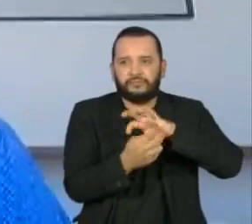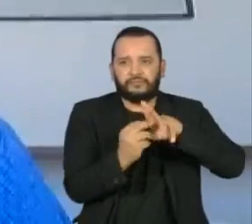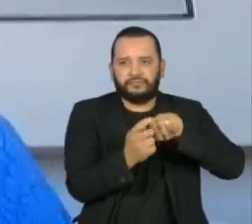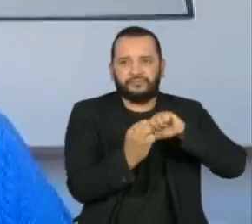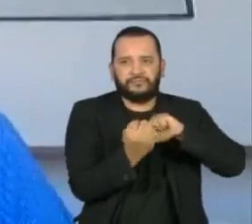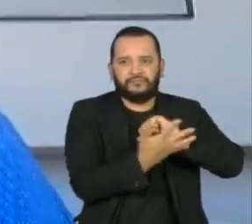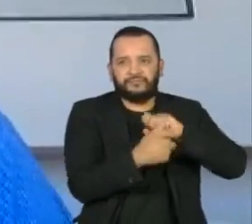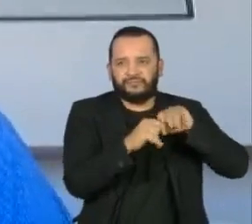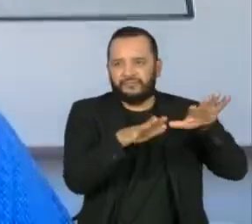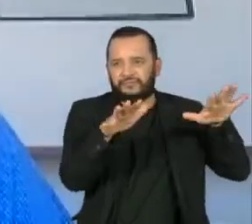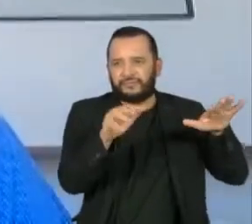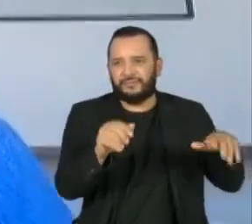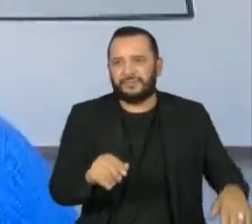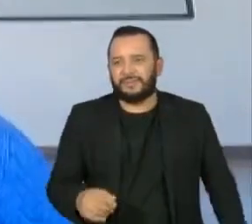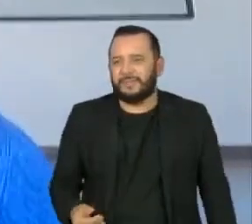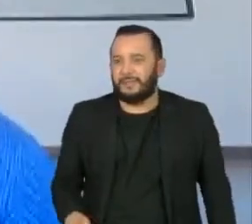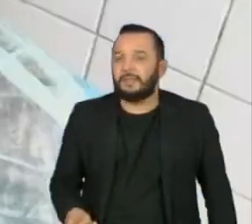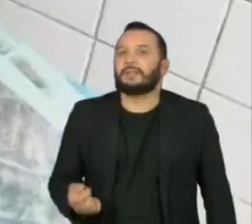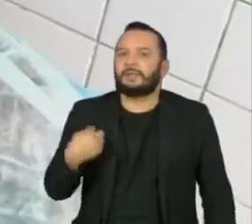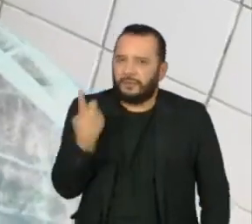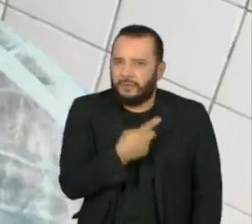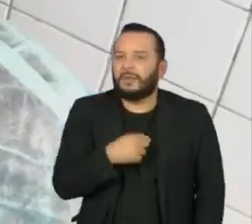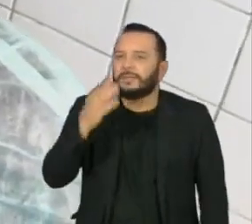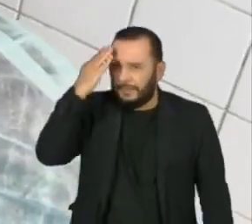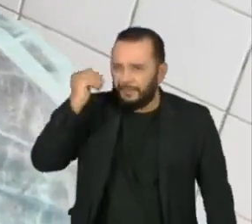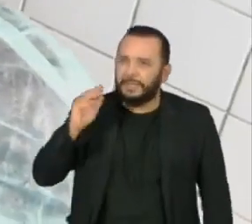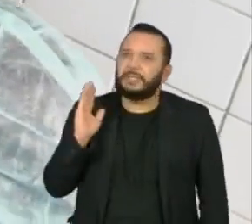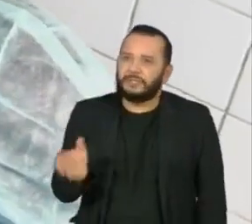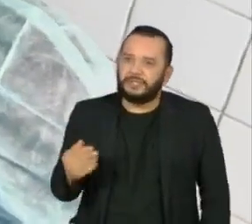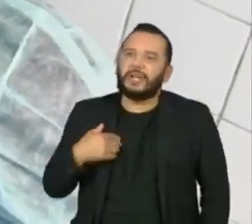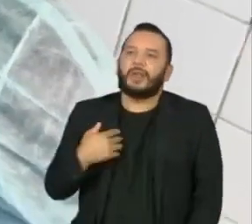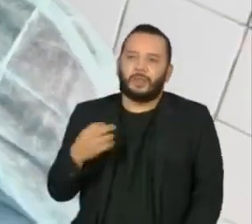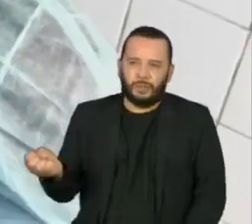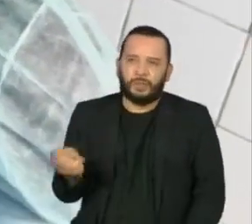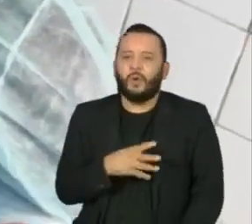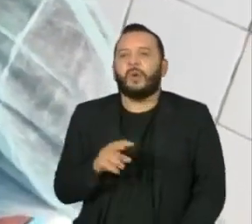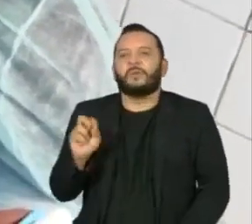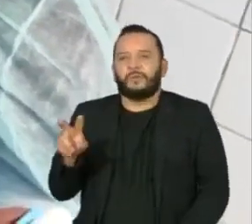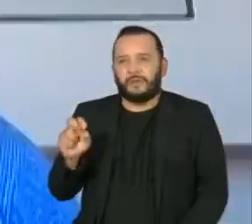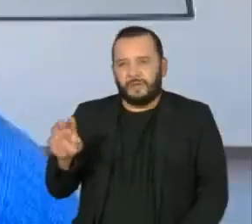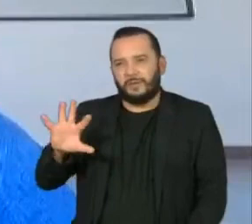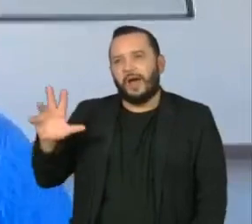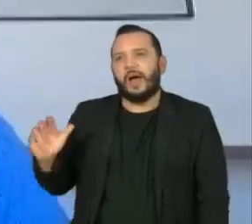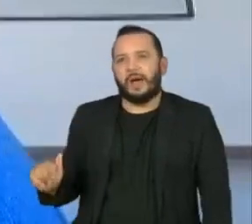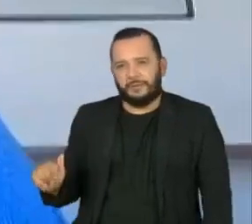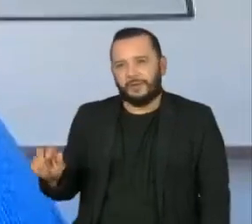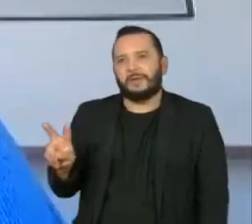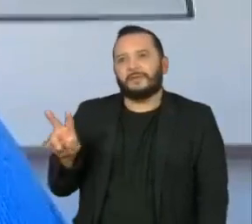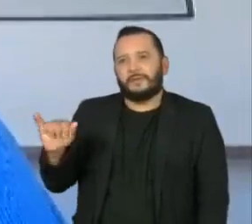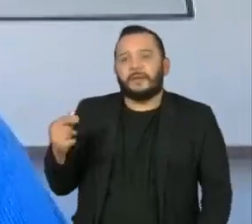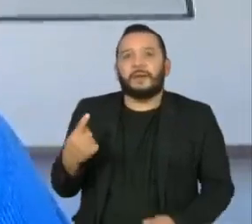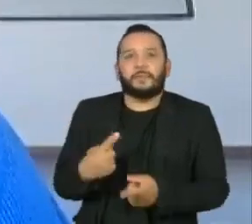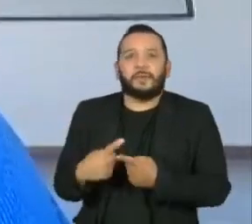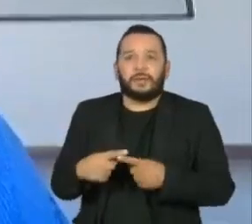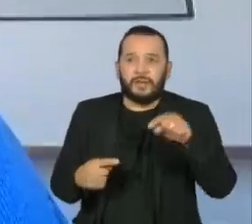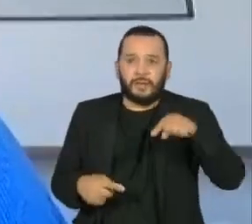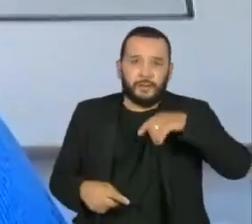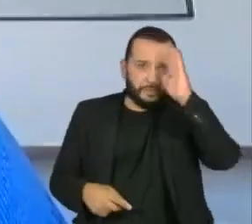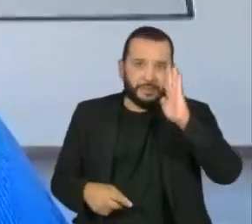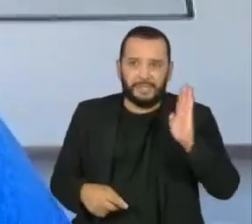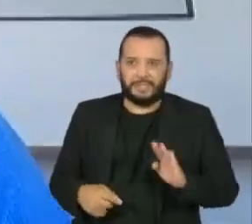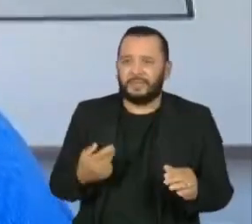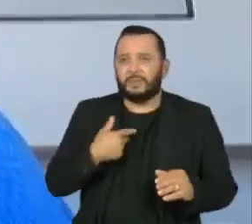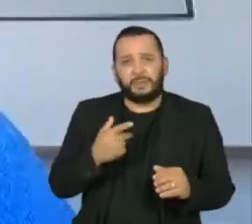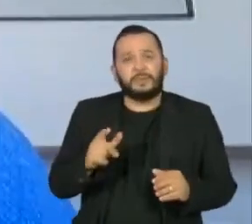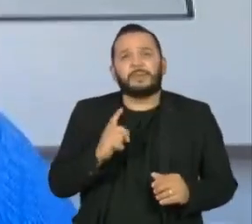amplamente que uma nova variante viria da África, a vacinação no Brasil. Isso também não é